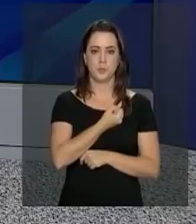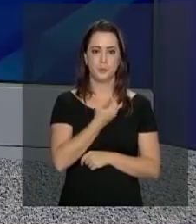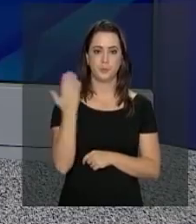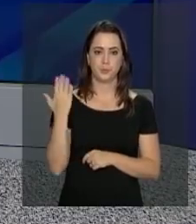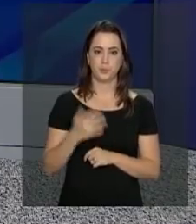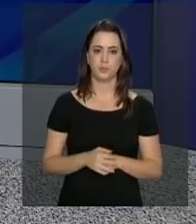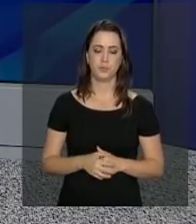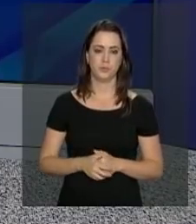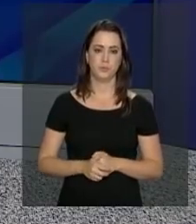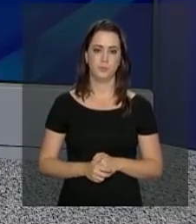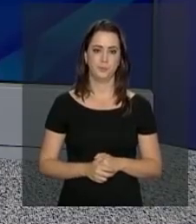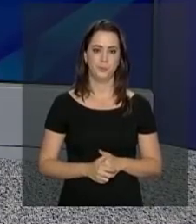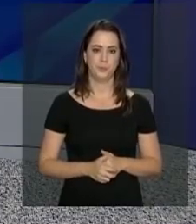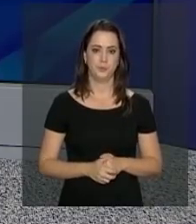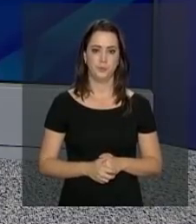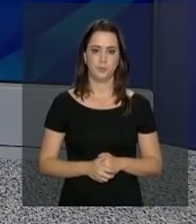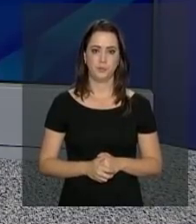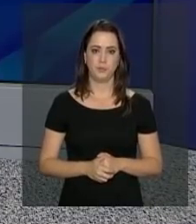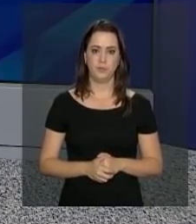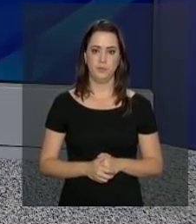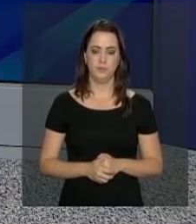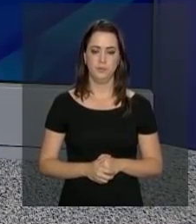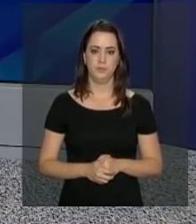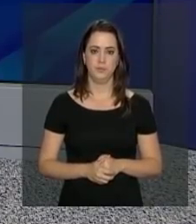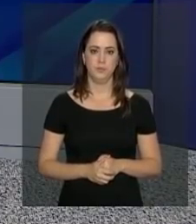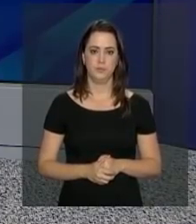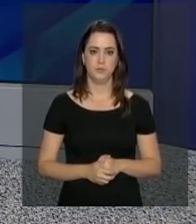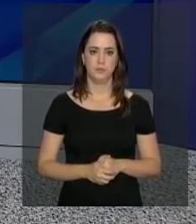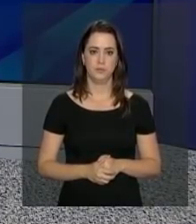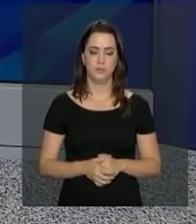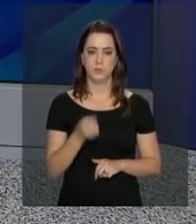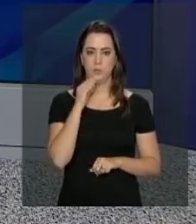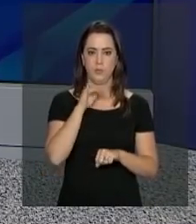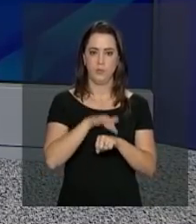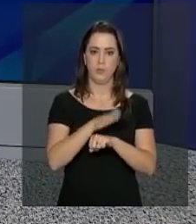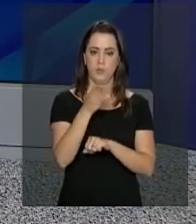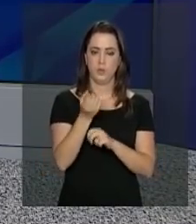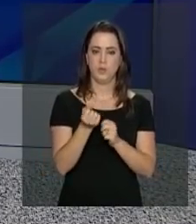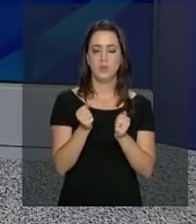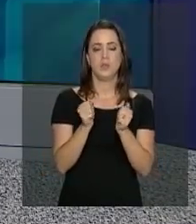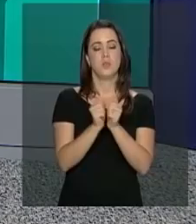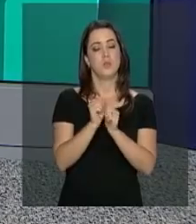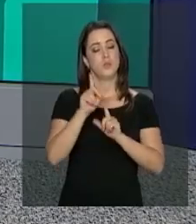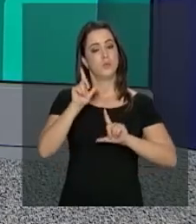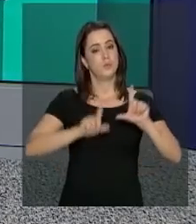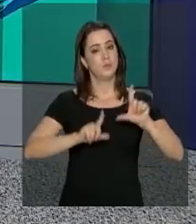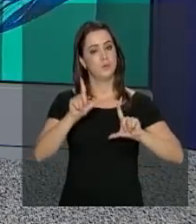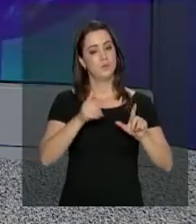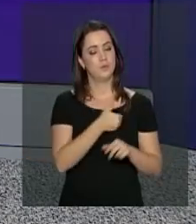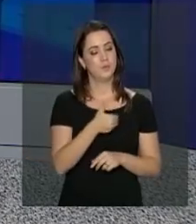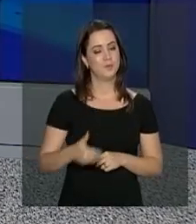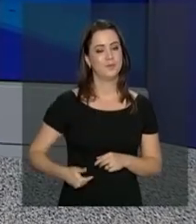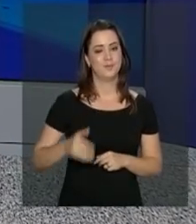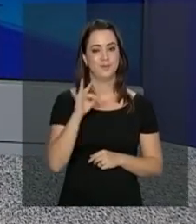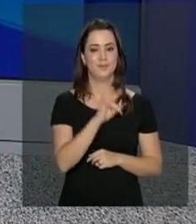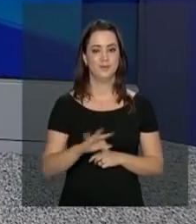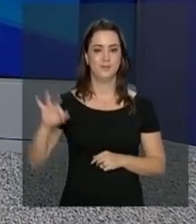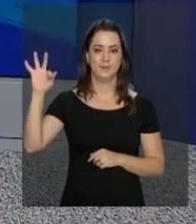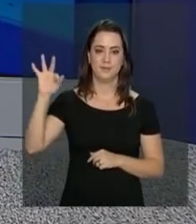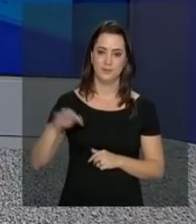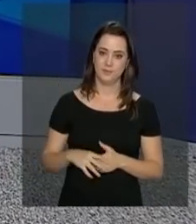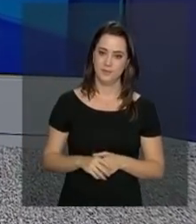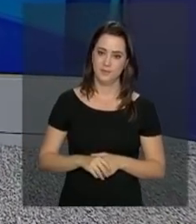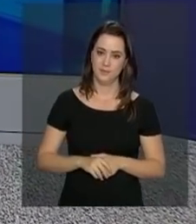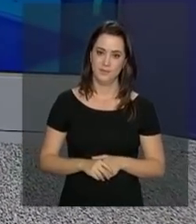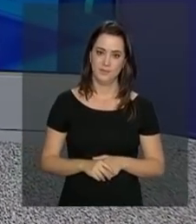-9867-8787. Uma boa noite, um ótimo final de semana e continue com a gente aqui na NBR,